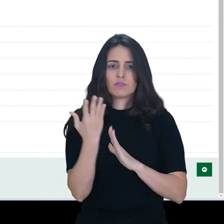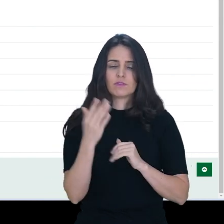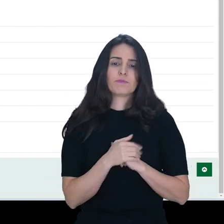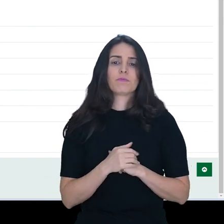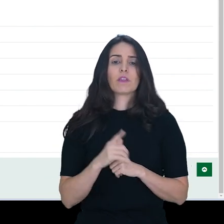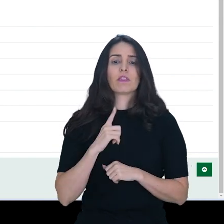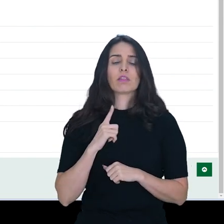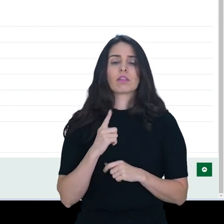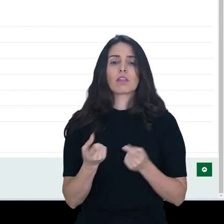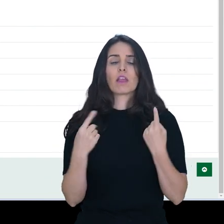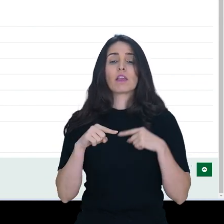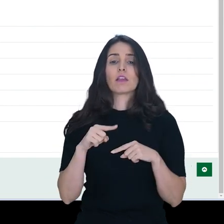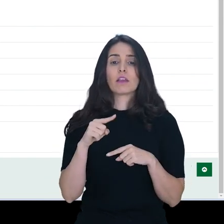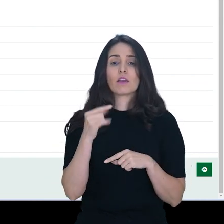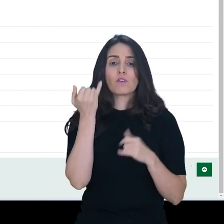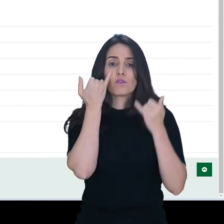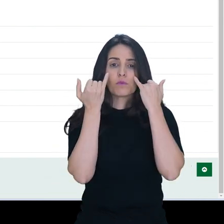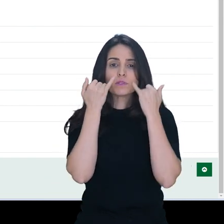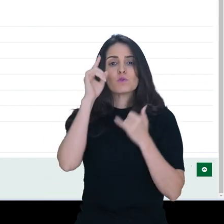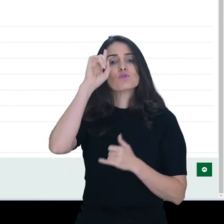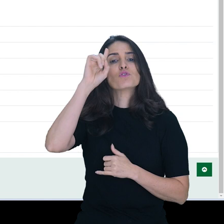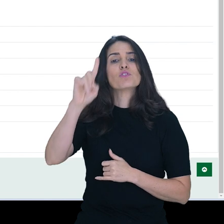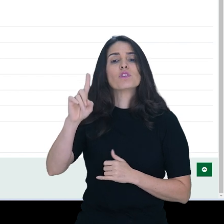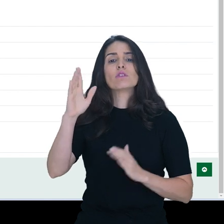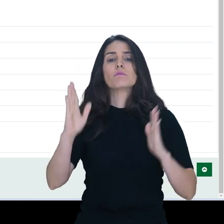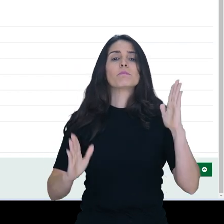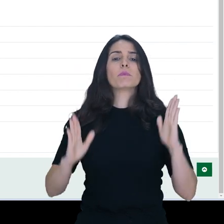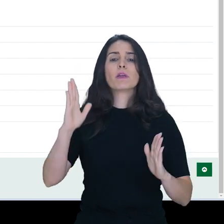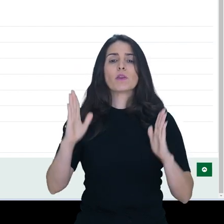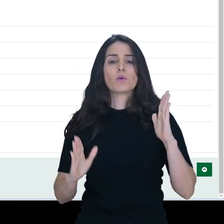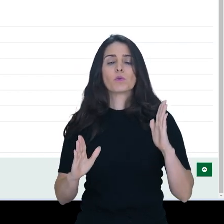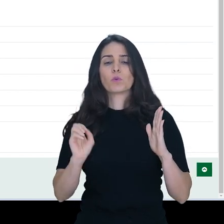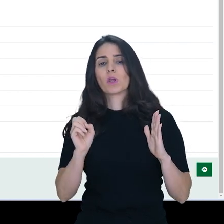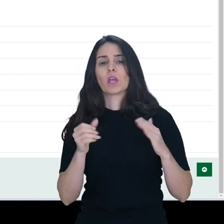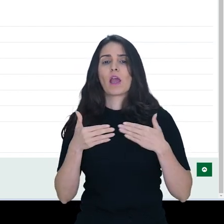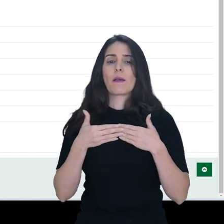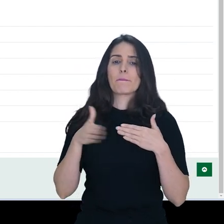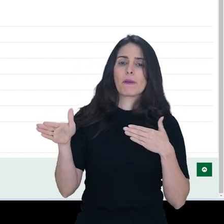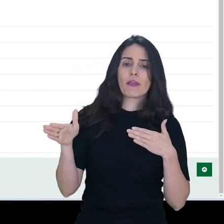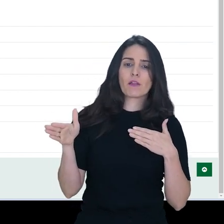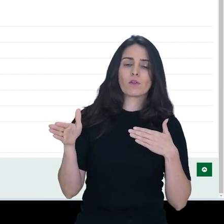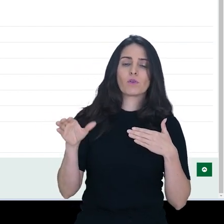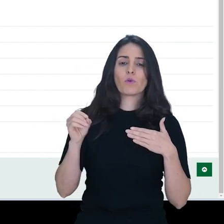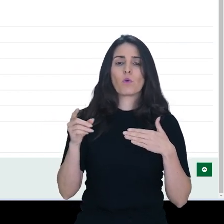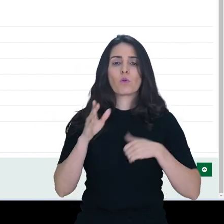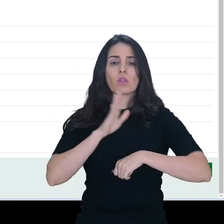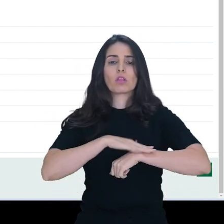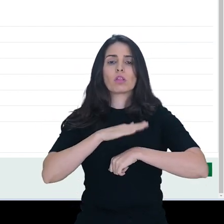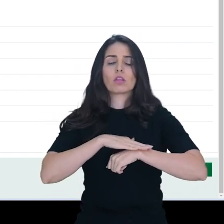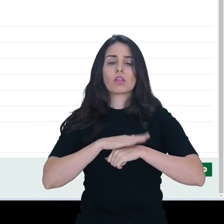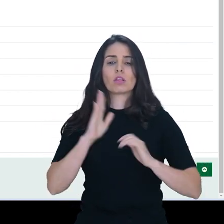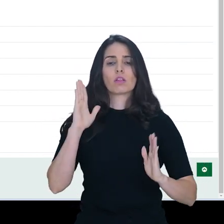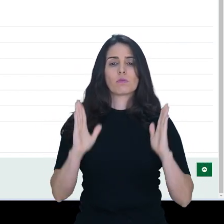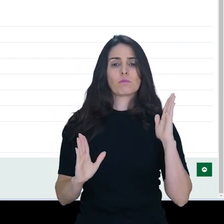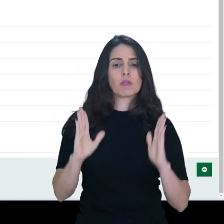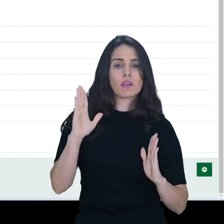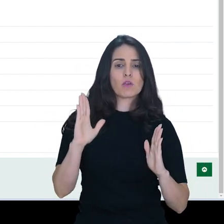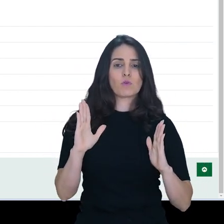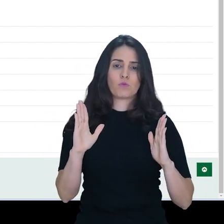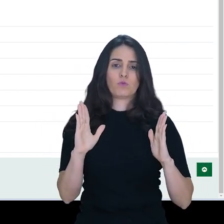dias de disponibilidade desse diário, então se ele vai ficar sempre aberto ou se está